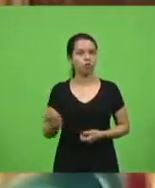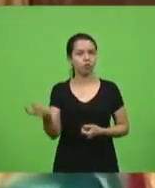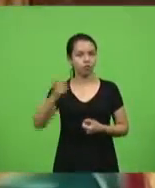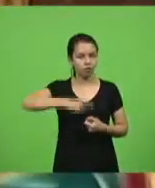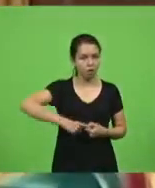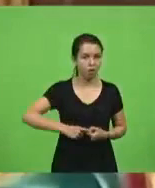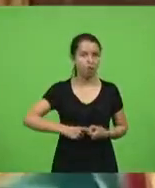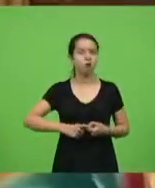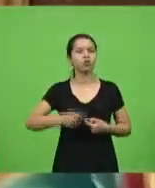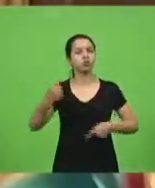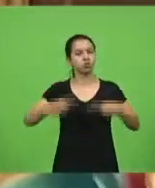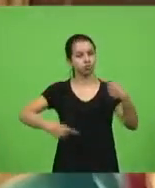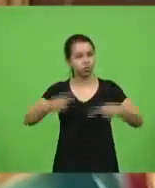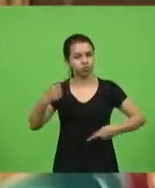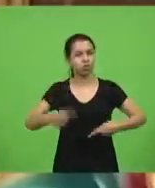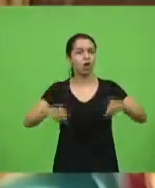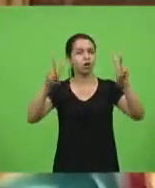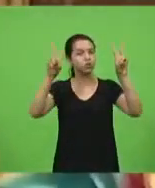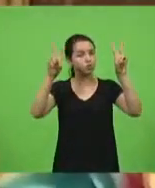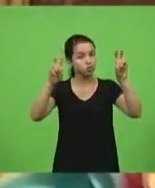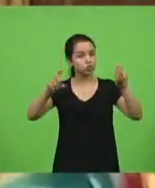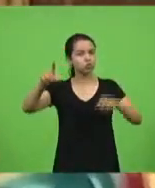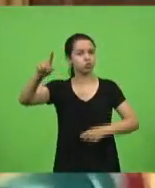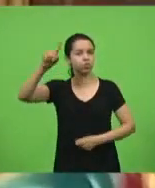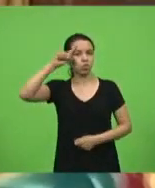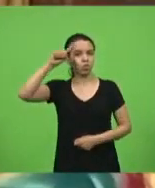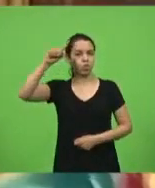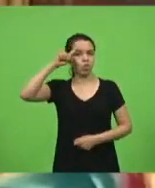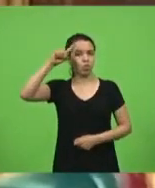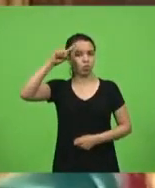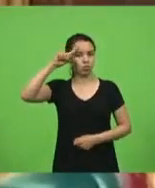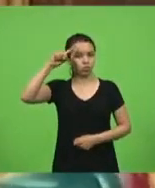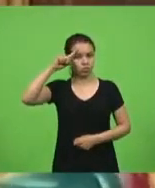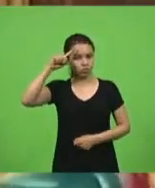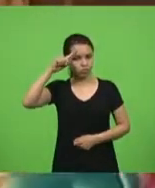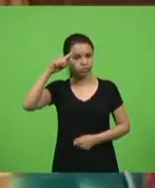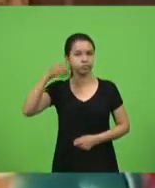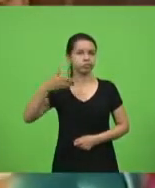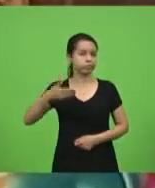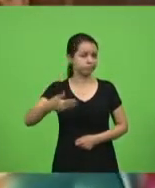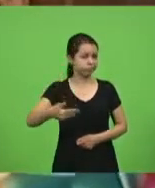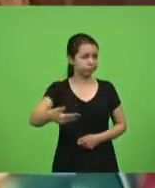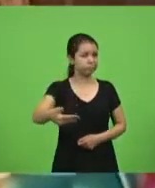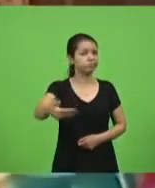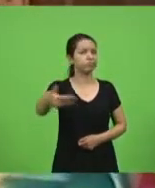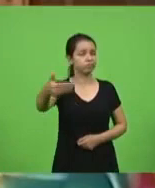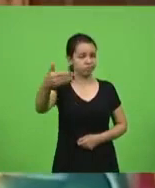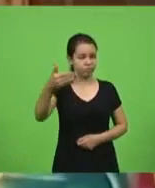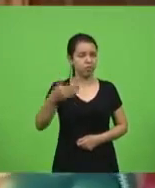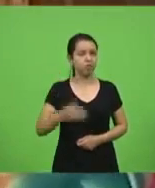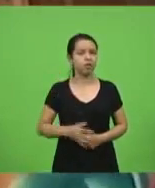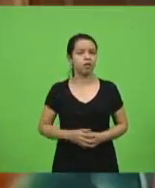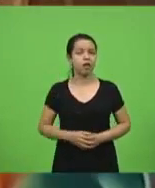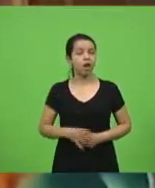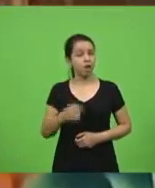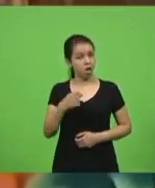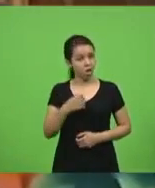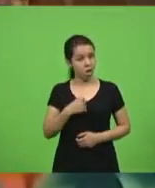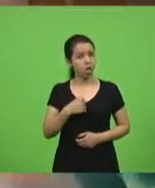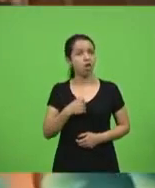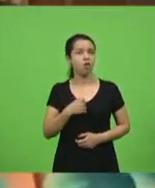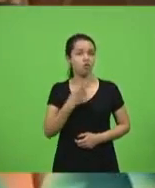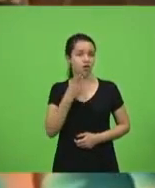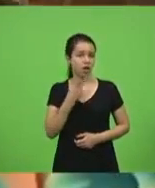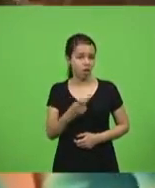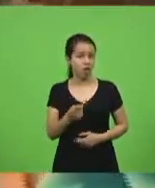move todos os dias e vai ainda por muito tempo. Estou falando, claro, todos sabem,